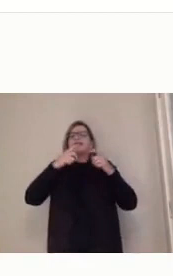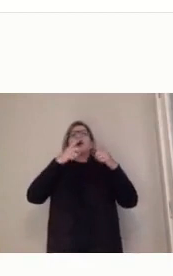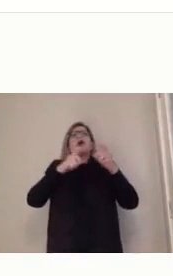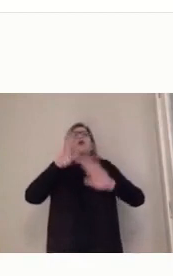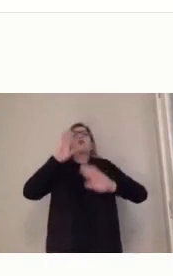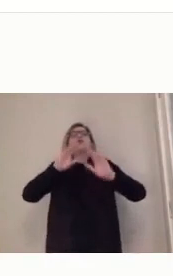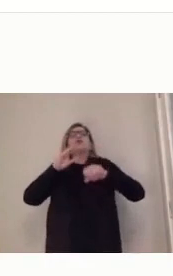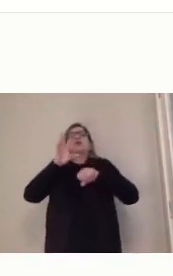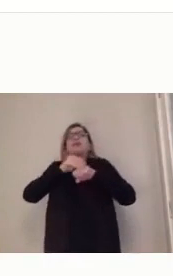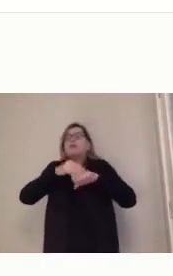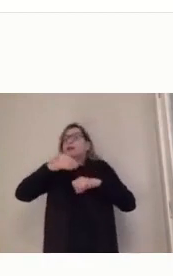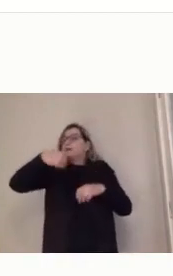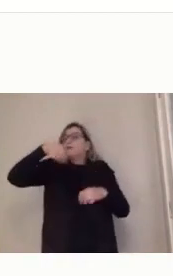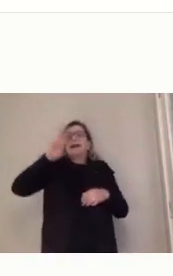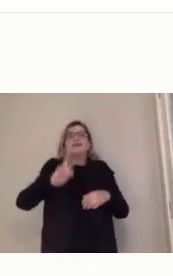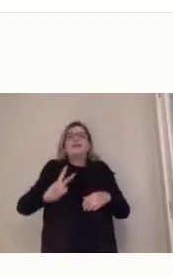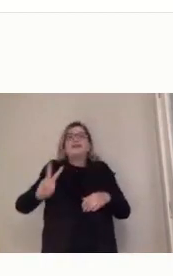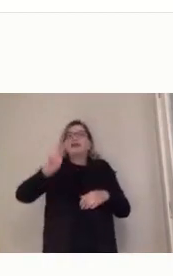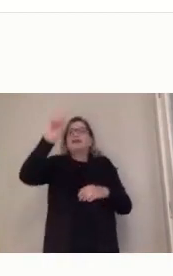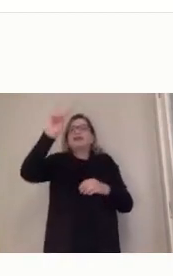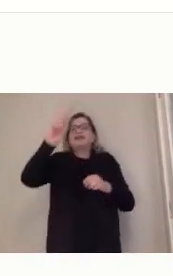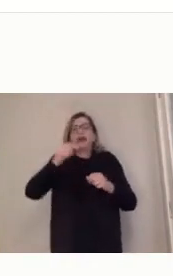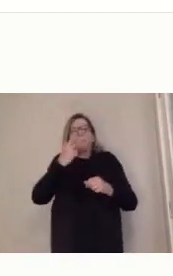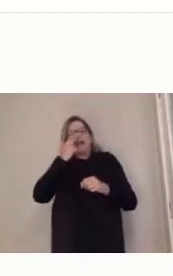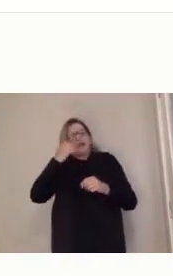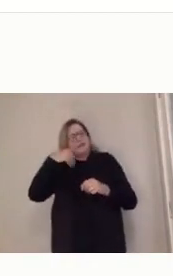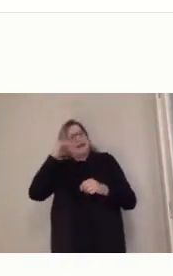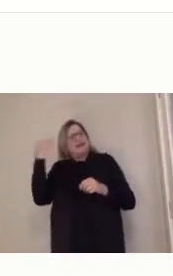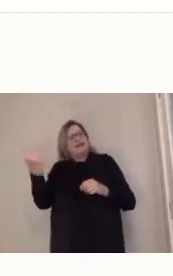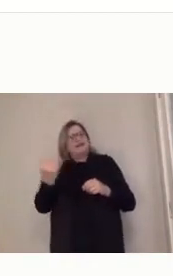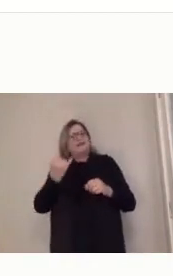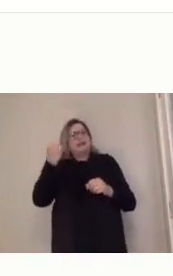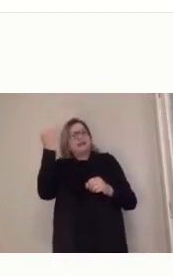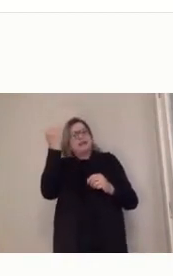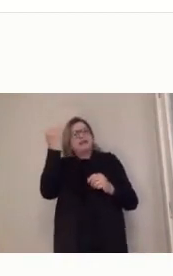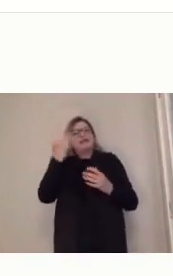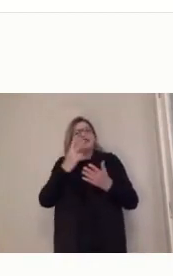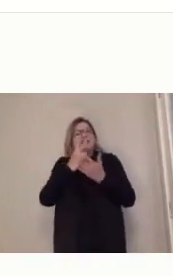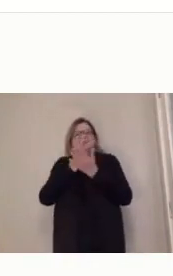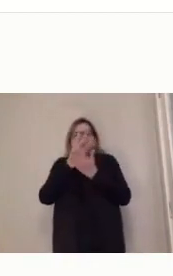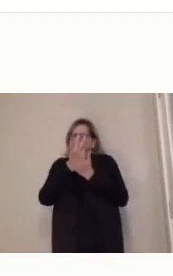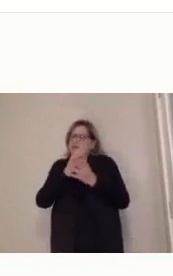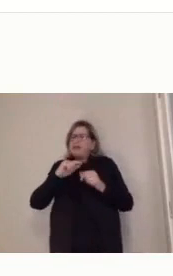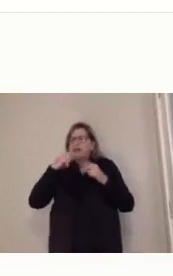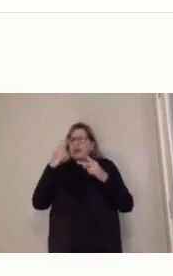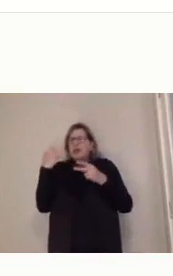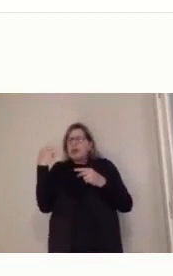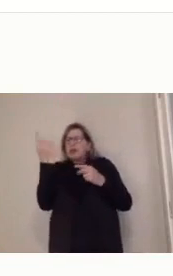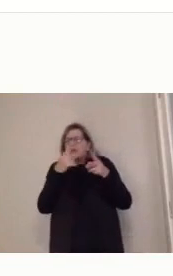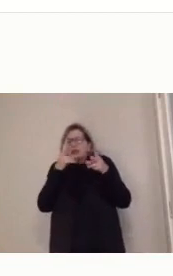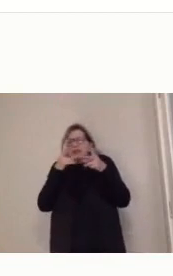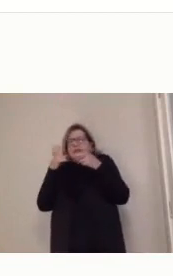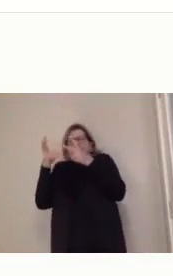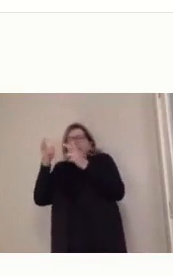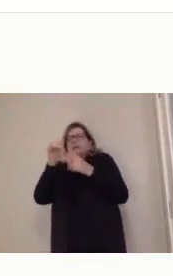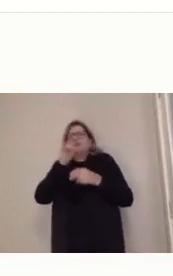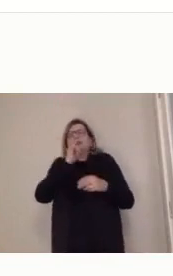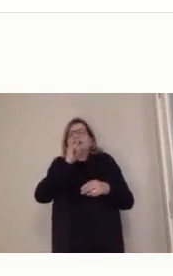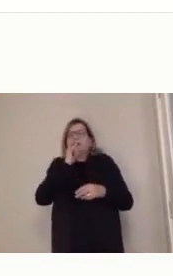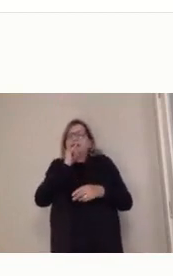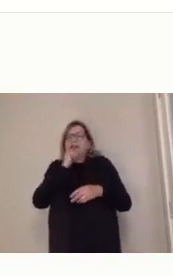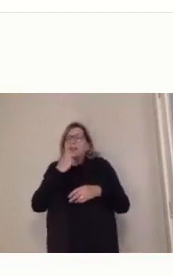outras, são mais importantes do que outras, e a gente continua vendo isso, né, então, por exemplo, a matemática é mais importante,